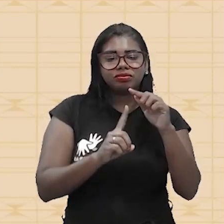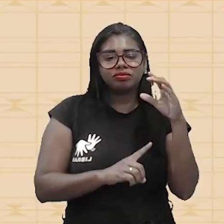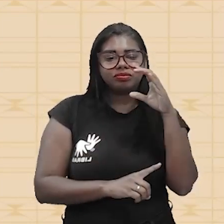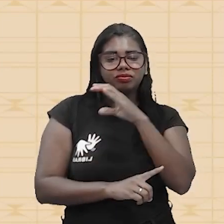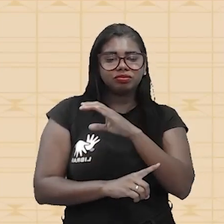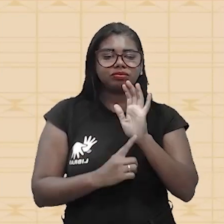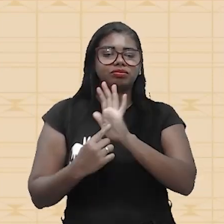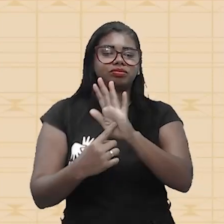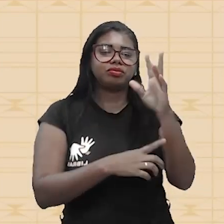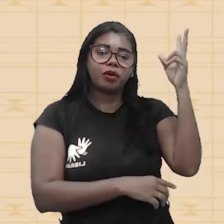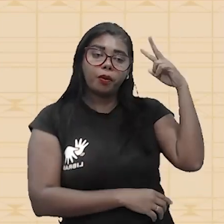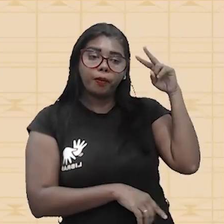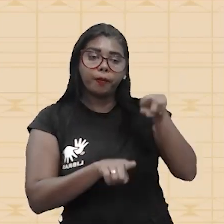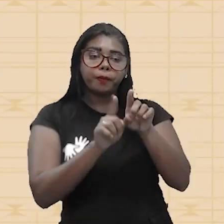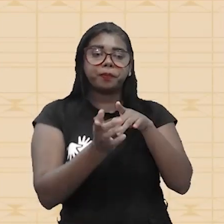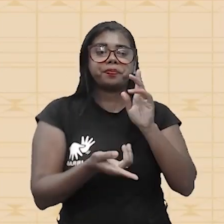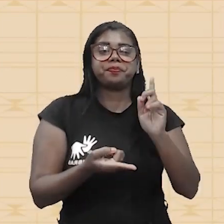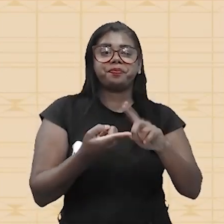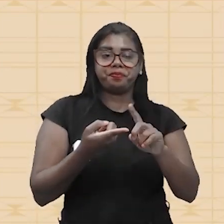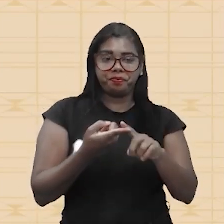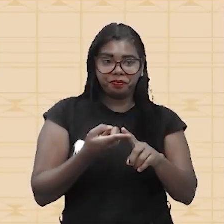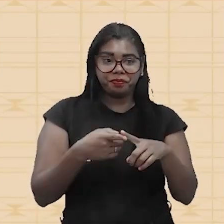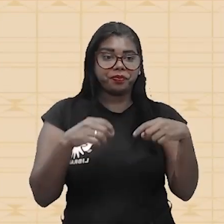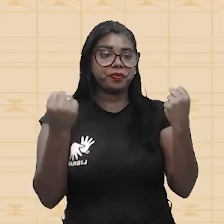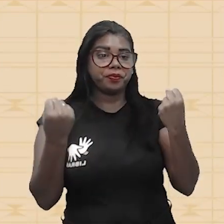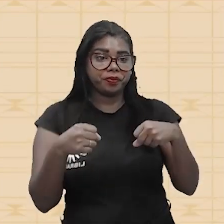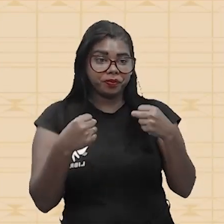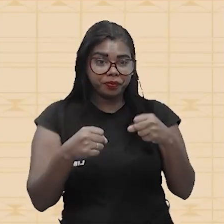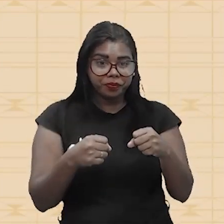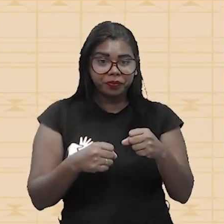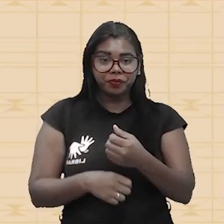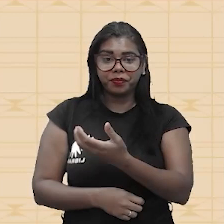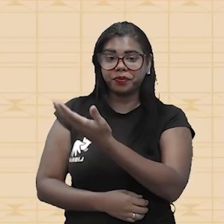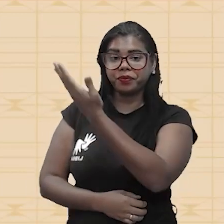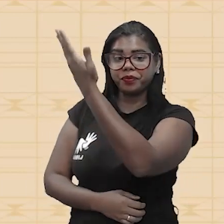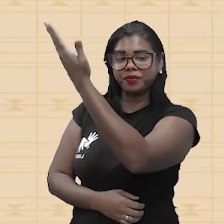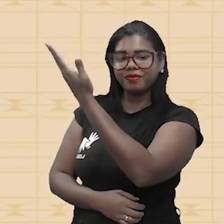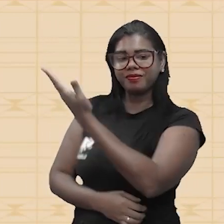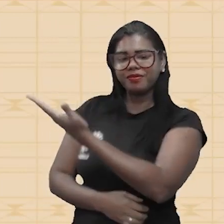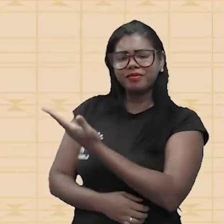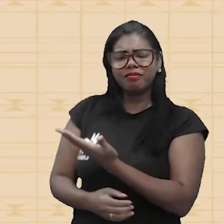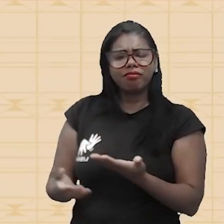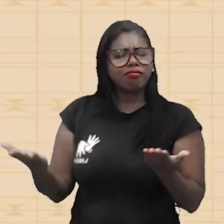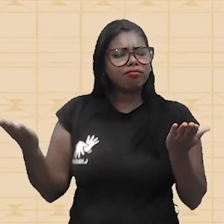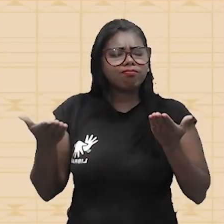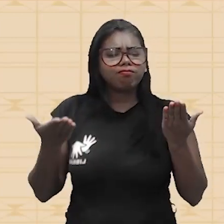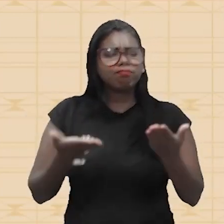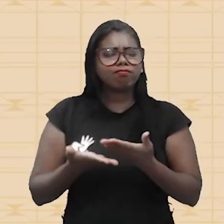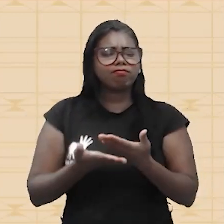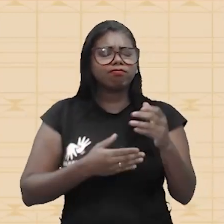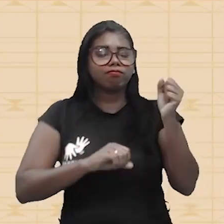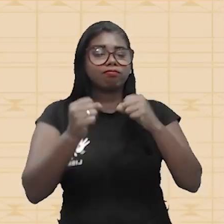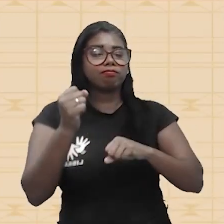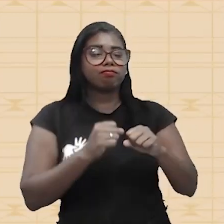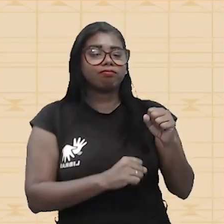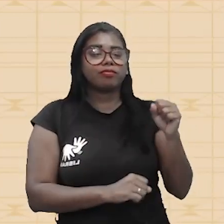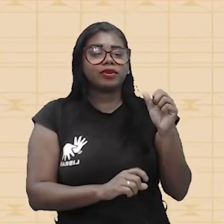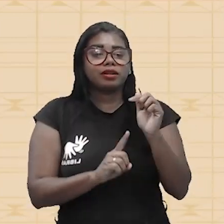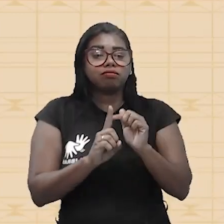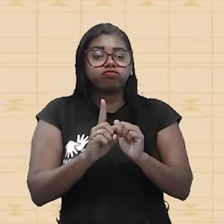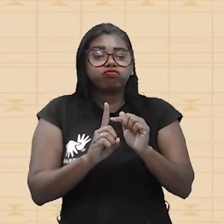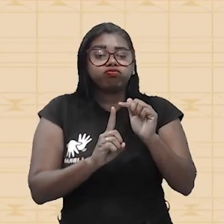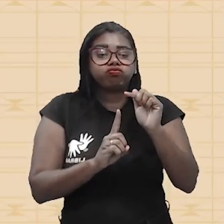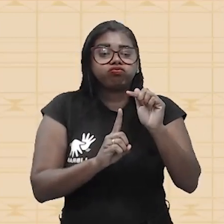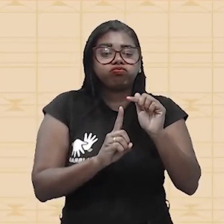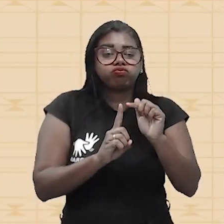essas temperaturas têm que estar na unidade Kelvin. E aí, qual o princípio da máquina térmica de Carnot? Que uma